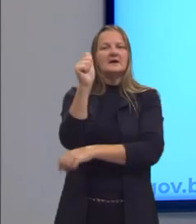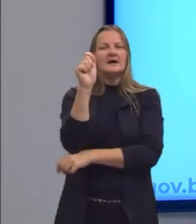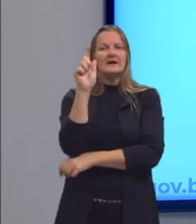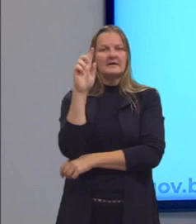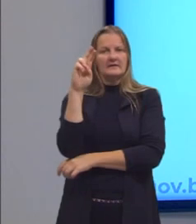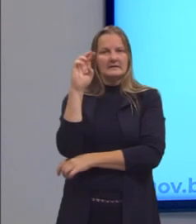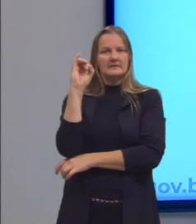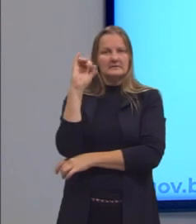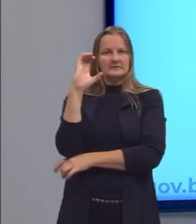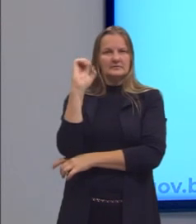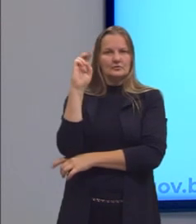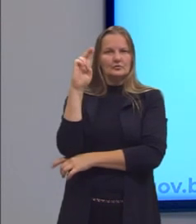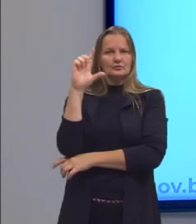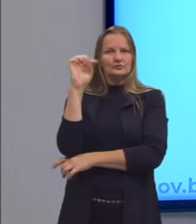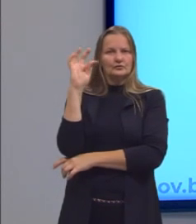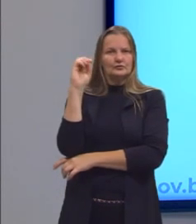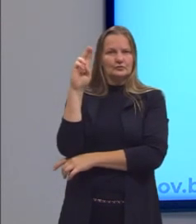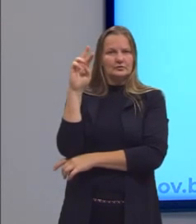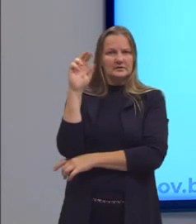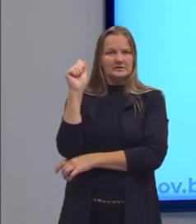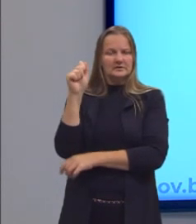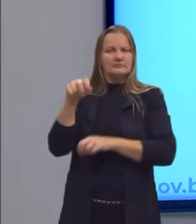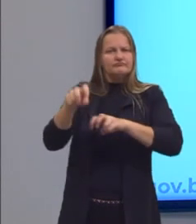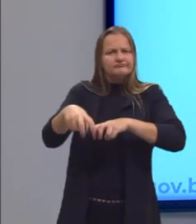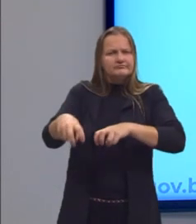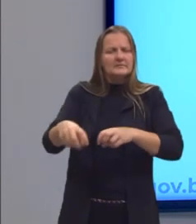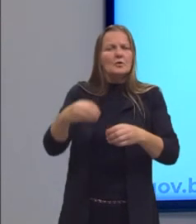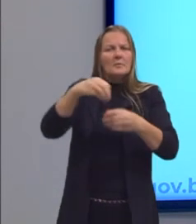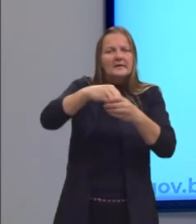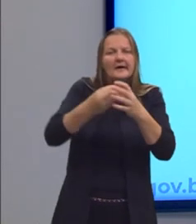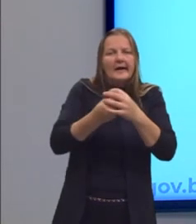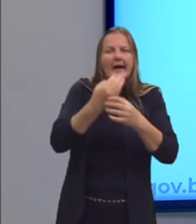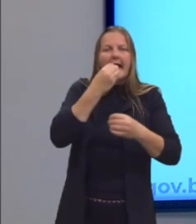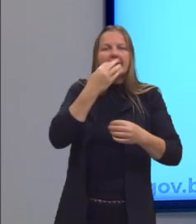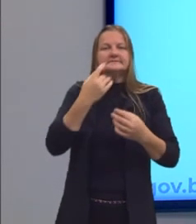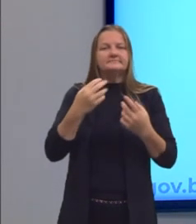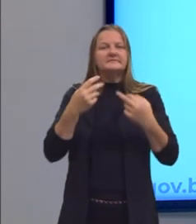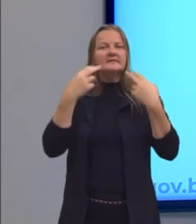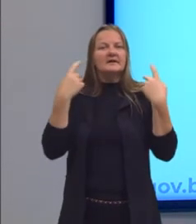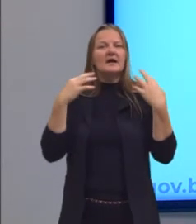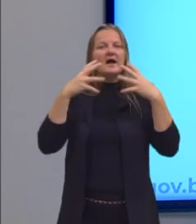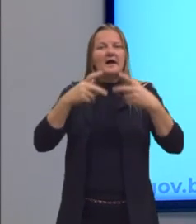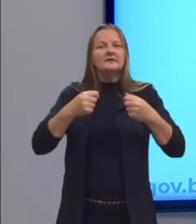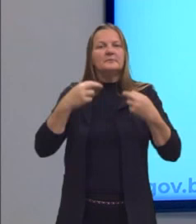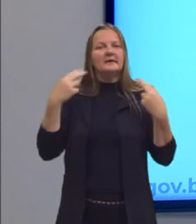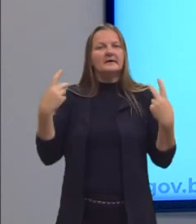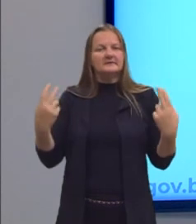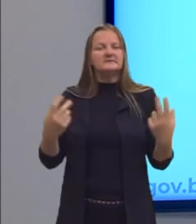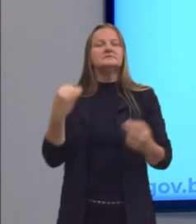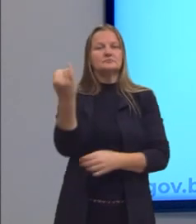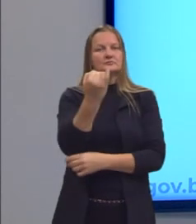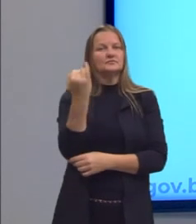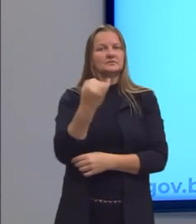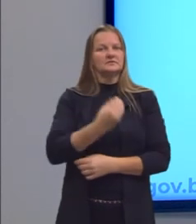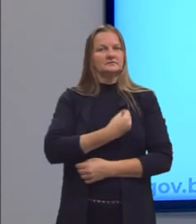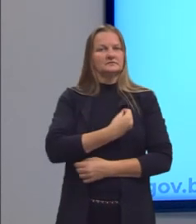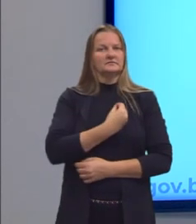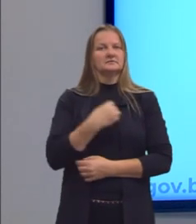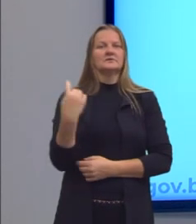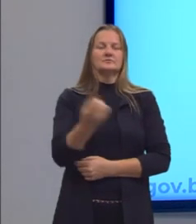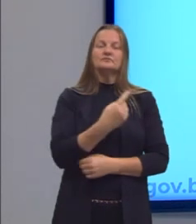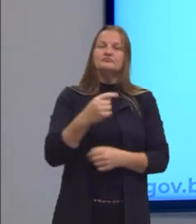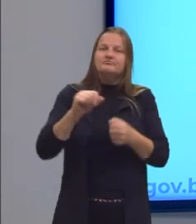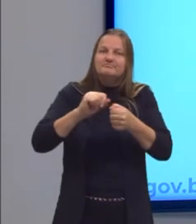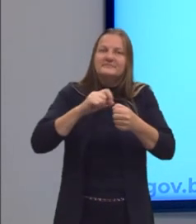povos indígenas plantam os seus alimentos, domesticaram várias plantas que hoje em dia são importantes para nós, fazem